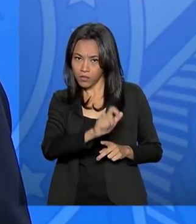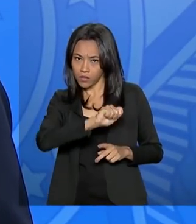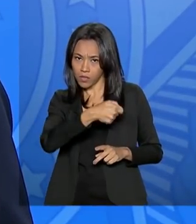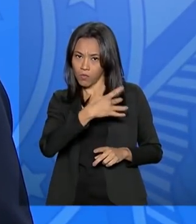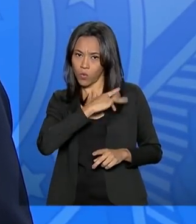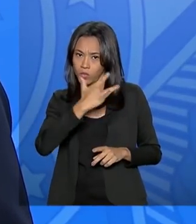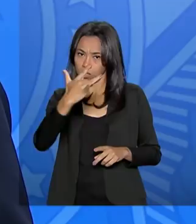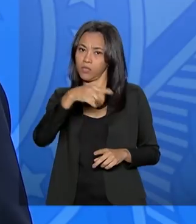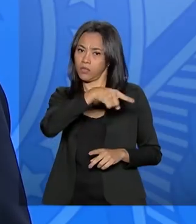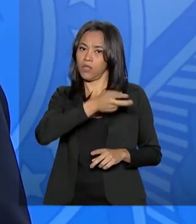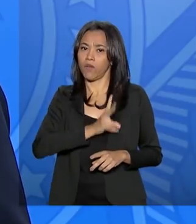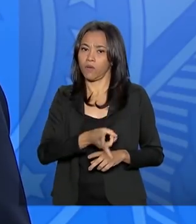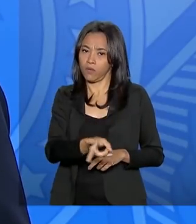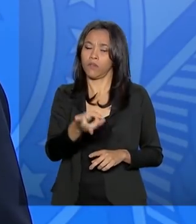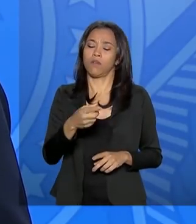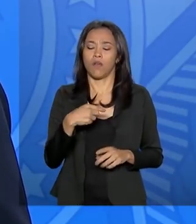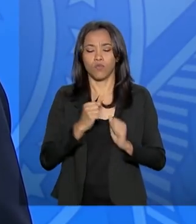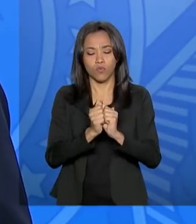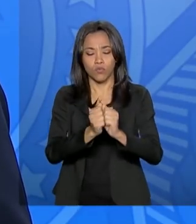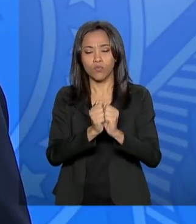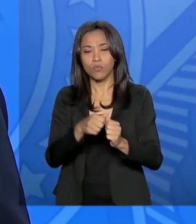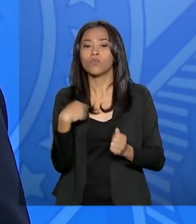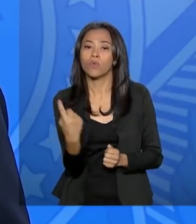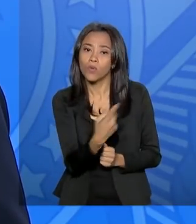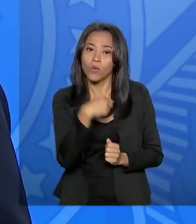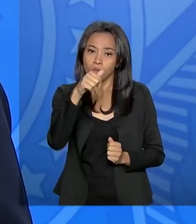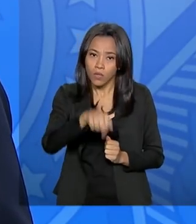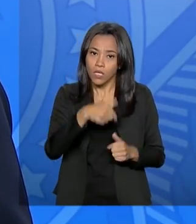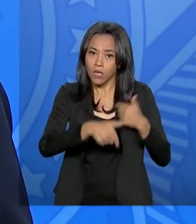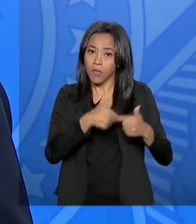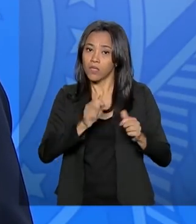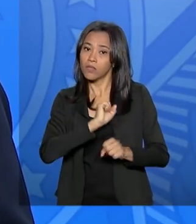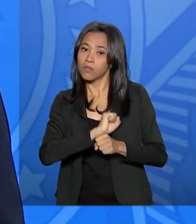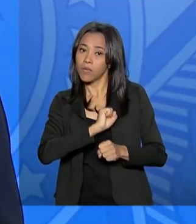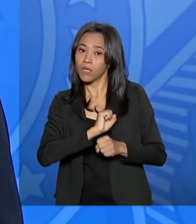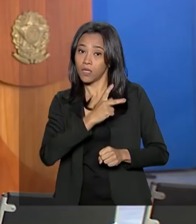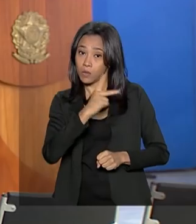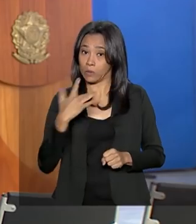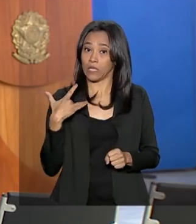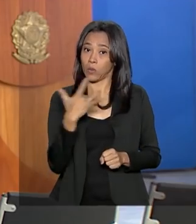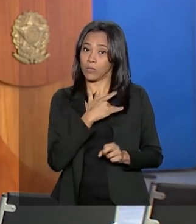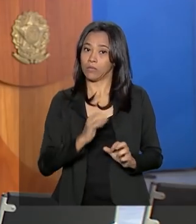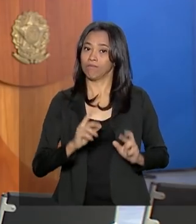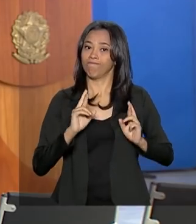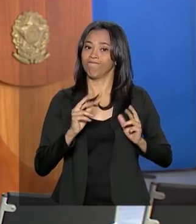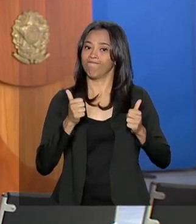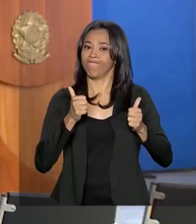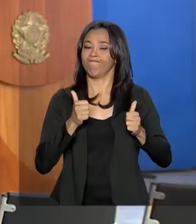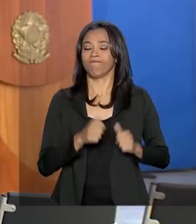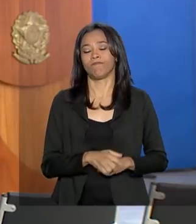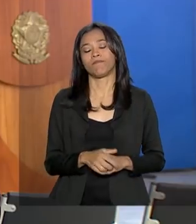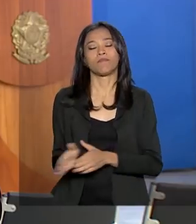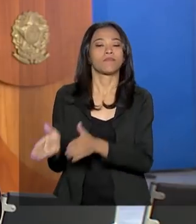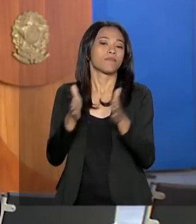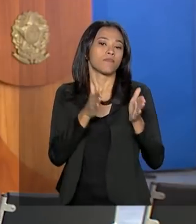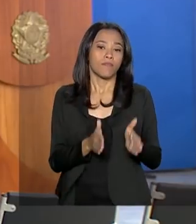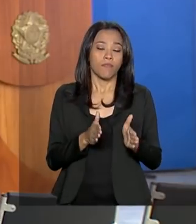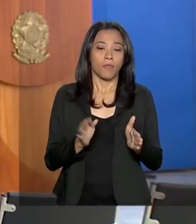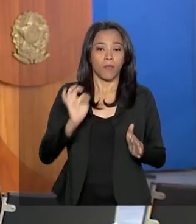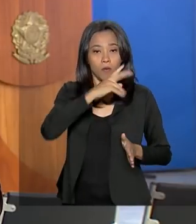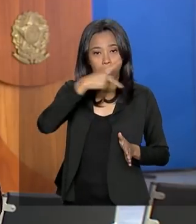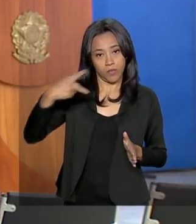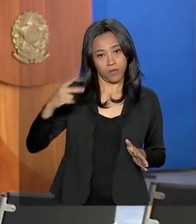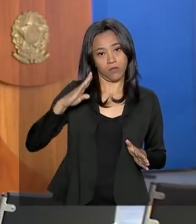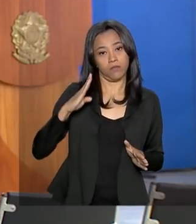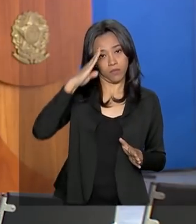E ele vai continuar conosco aí, enquanto a sua saúde, assim eu permitir. O ministro, o presidente Bolsonaro